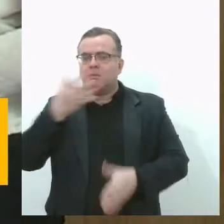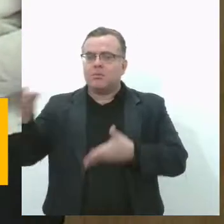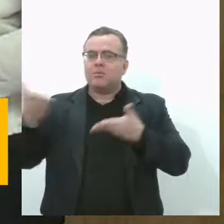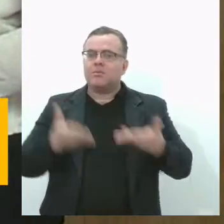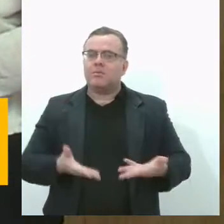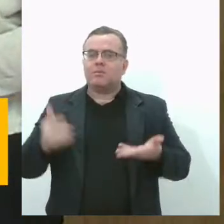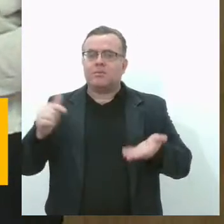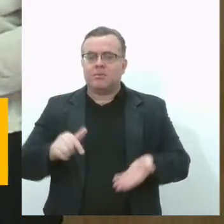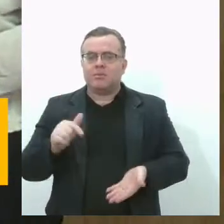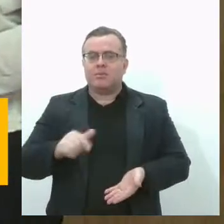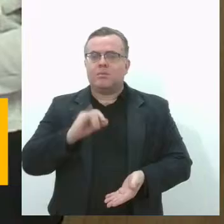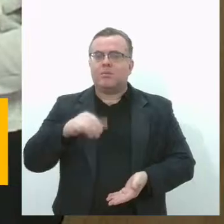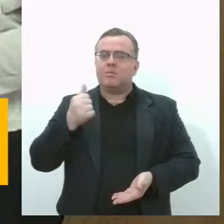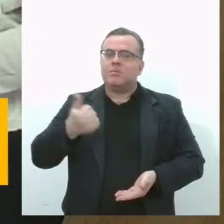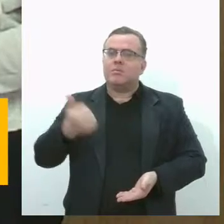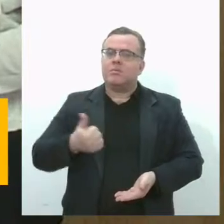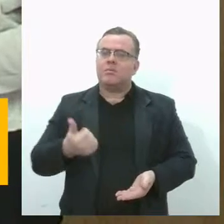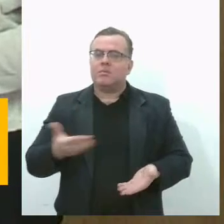Primeira Edição.